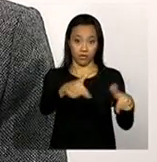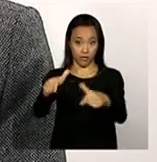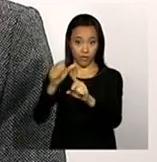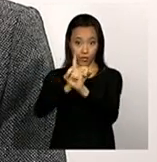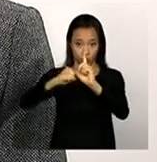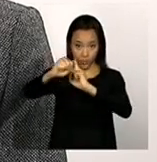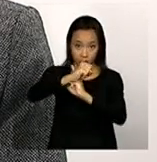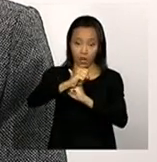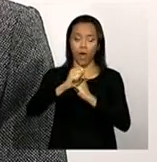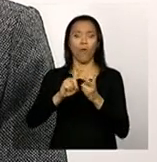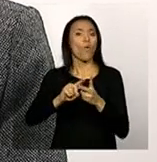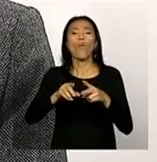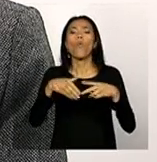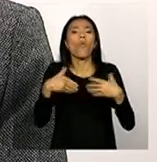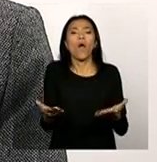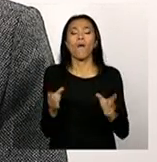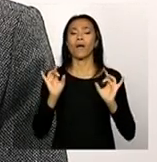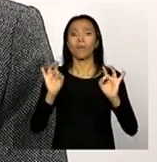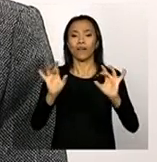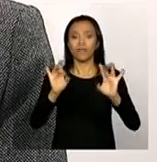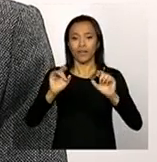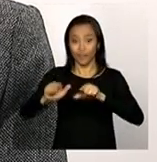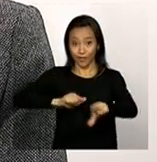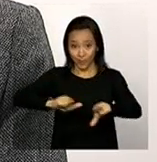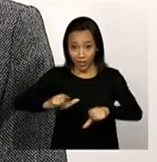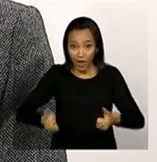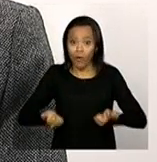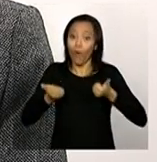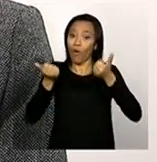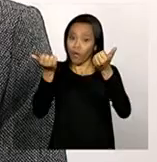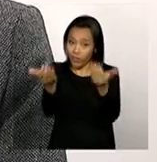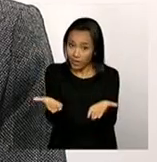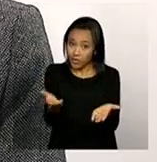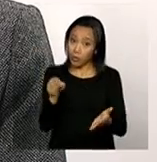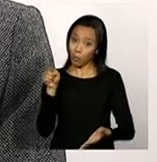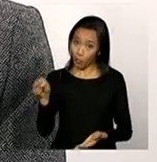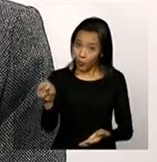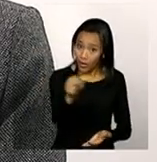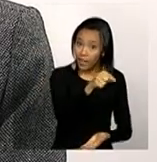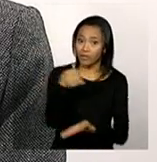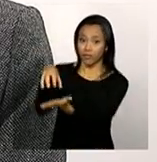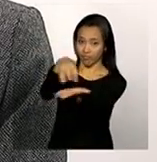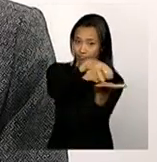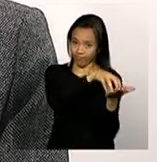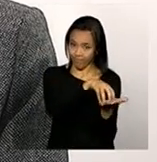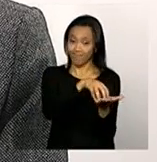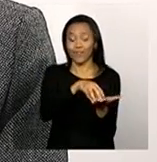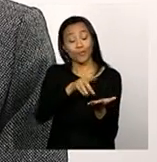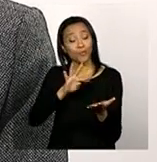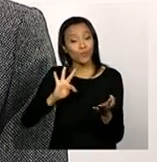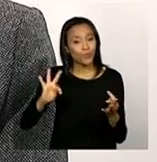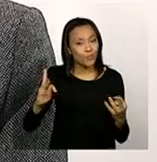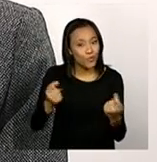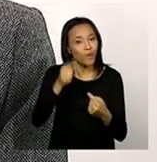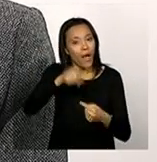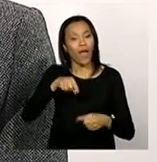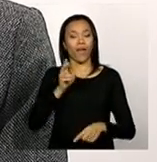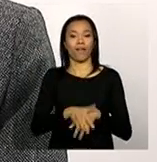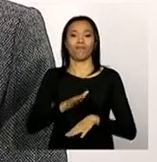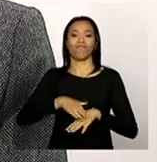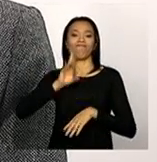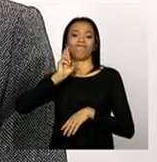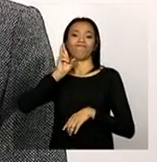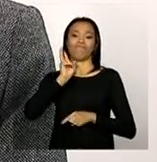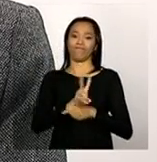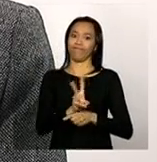qualidade dos serviços prestados por estas unidades. Então, isso tem tudo a ver com a vigilância sócio-assistencial.